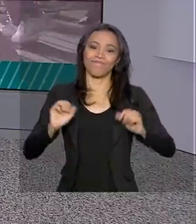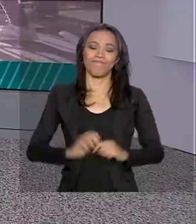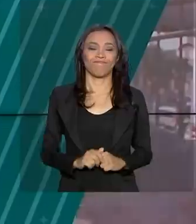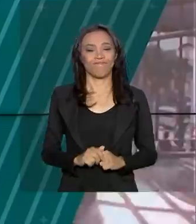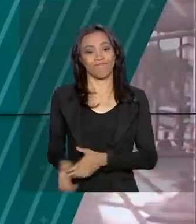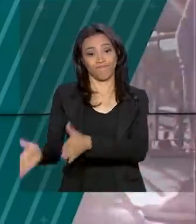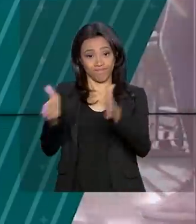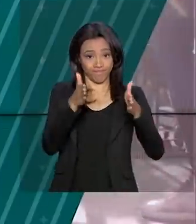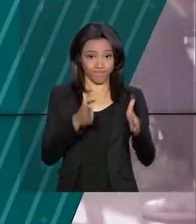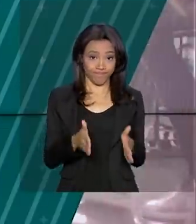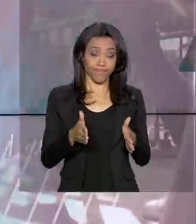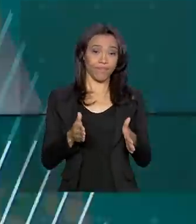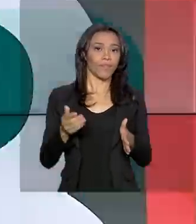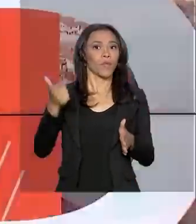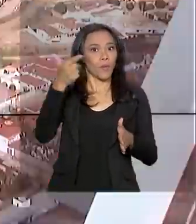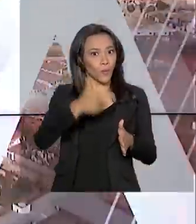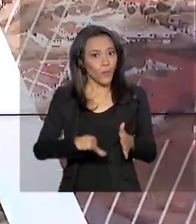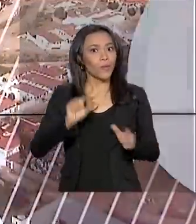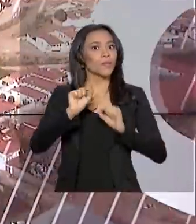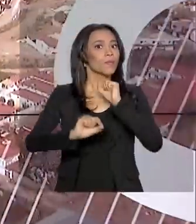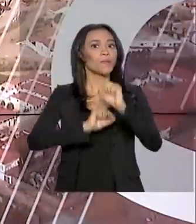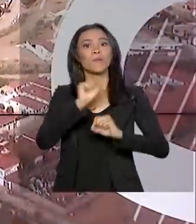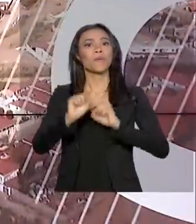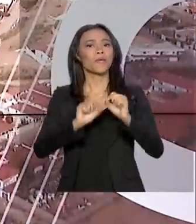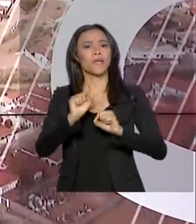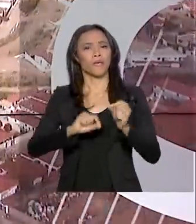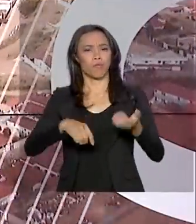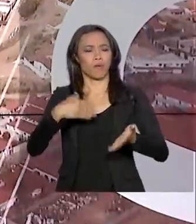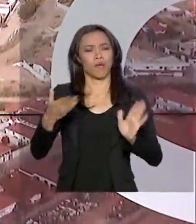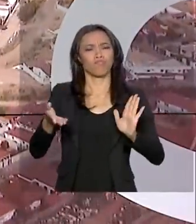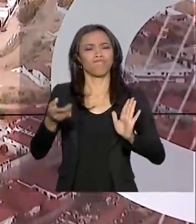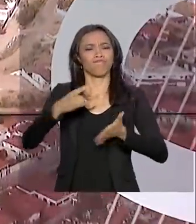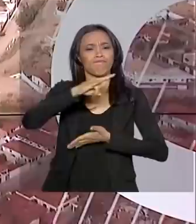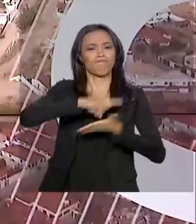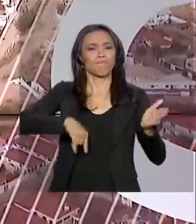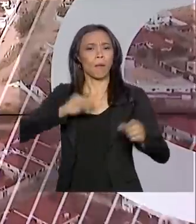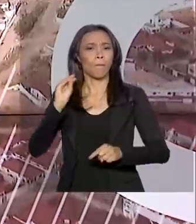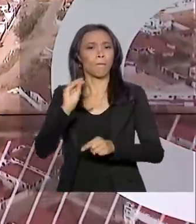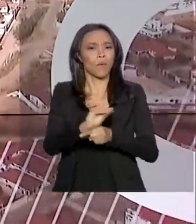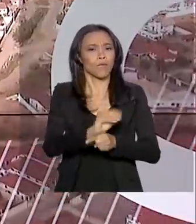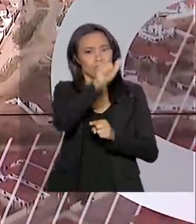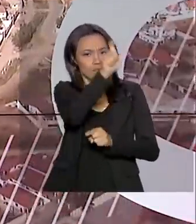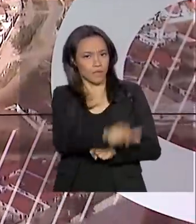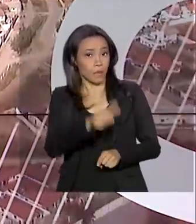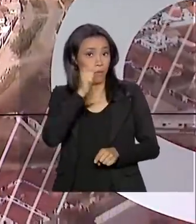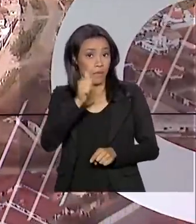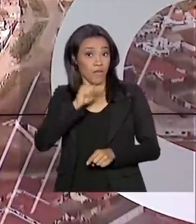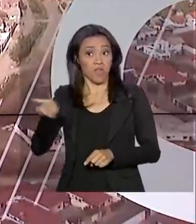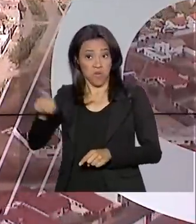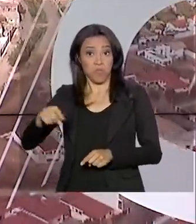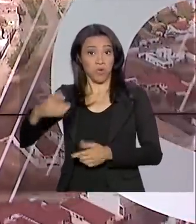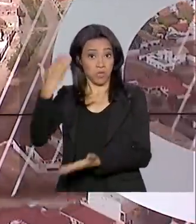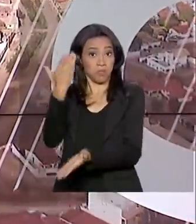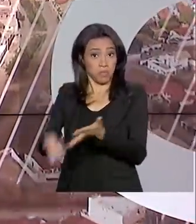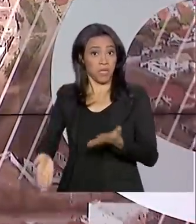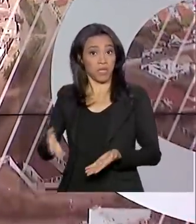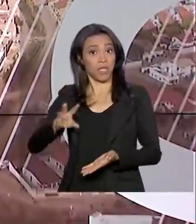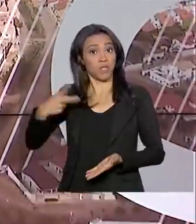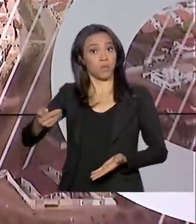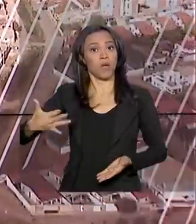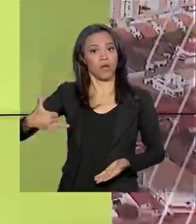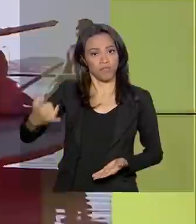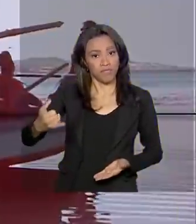em Dia. Mais uma medida de proteção à mulher. A partir de agora, a agressor pode perder arma de fogo em caso de violência